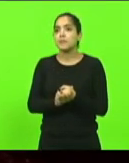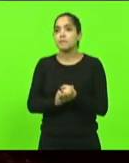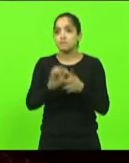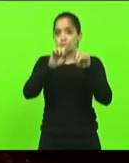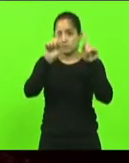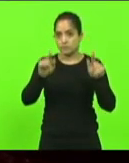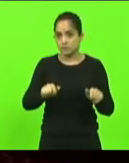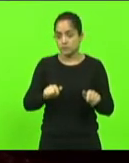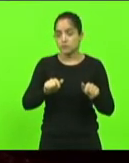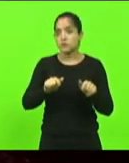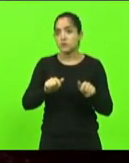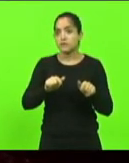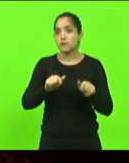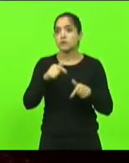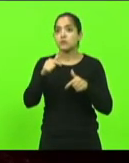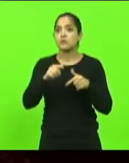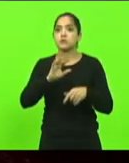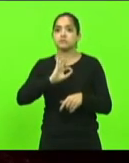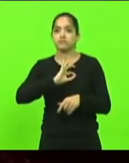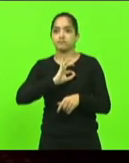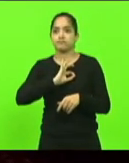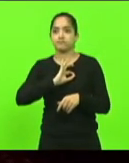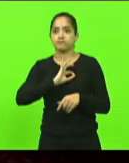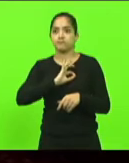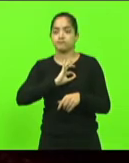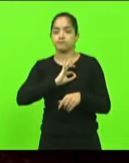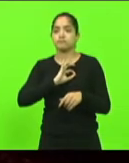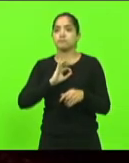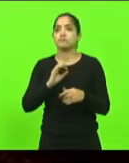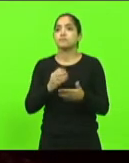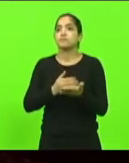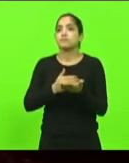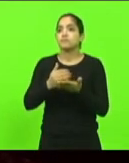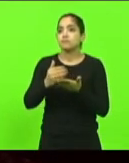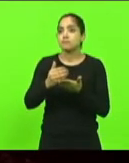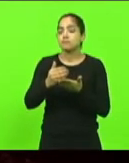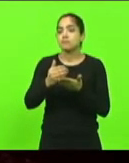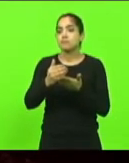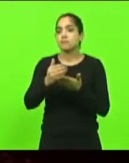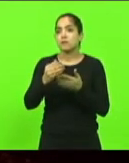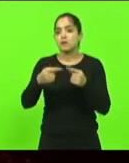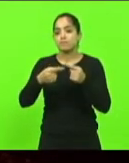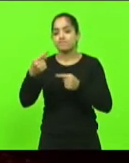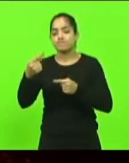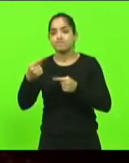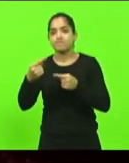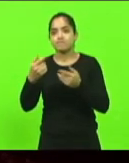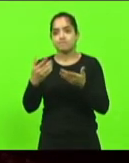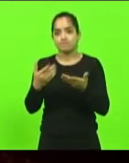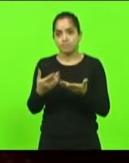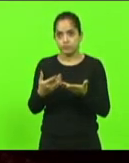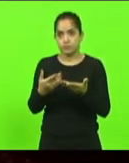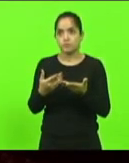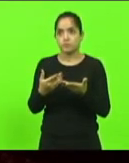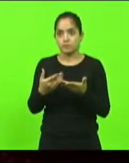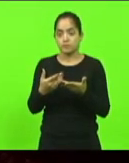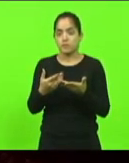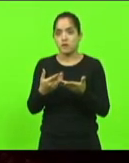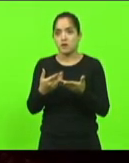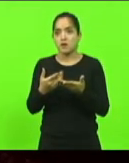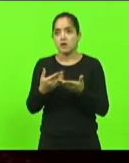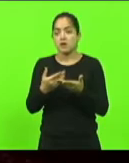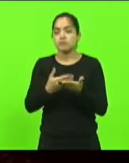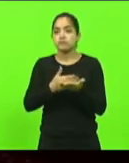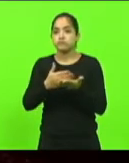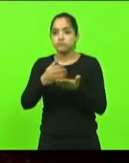militares. Projeto da iniciativa da Assembleia, impossibilidade de violação à reserva da iniciativa do